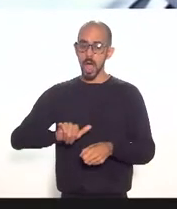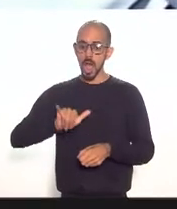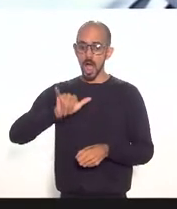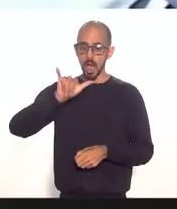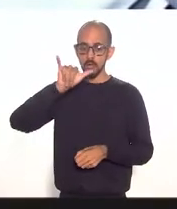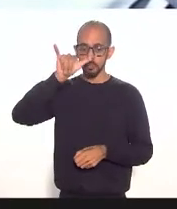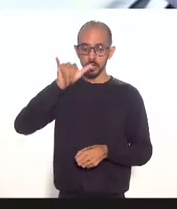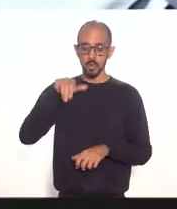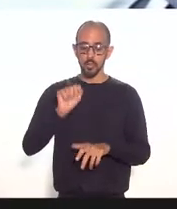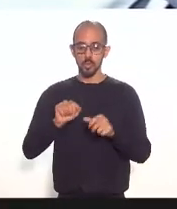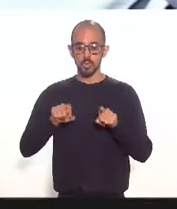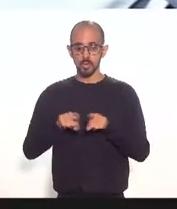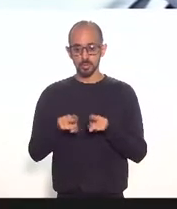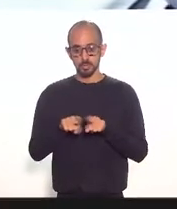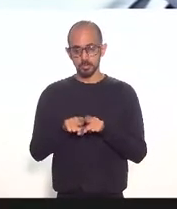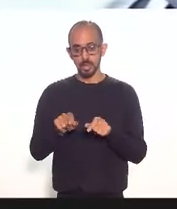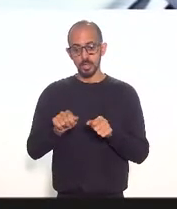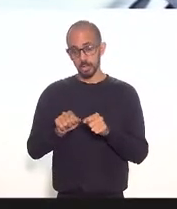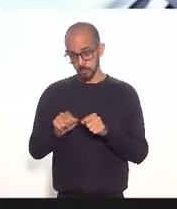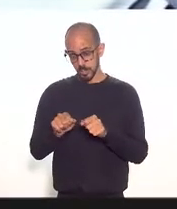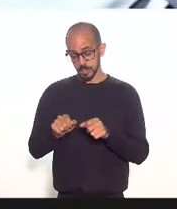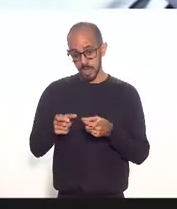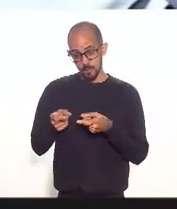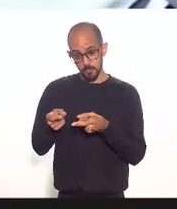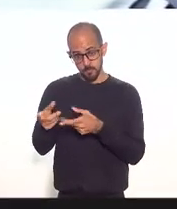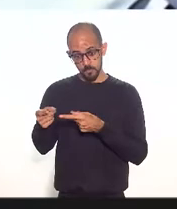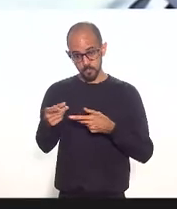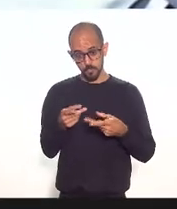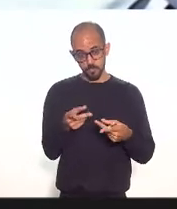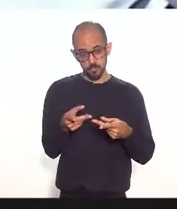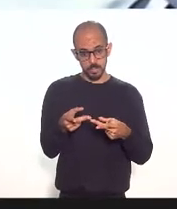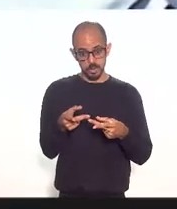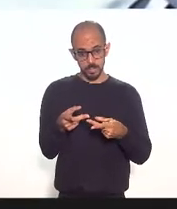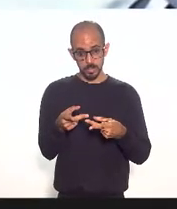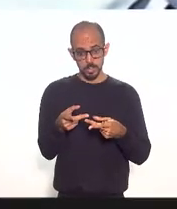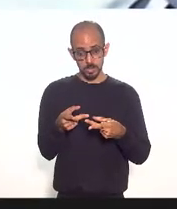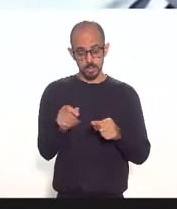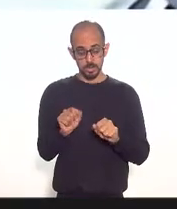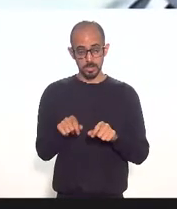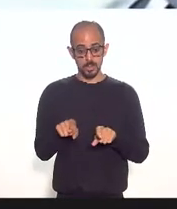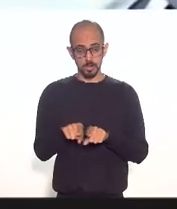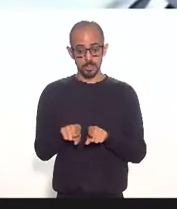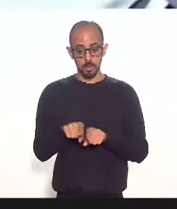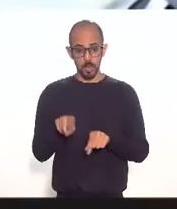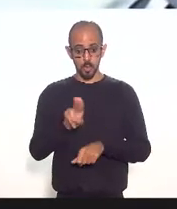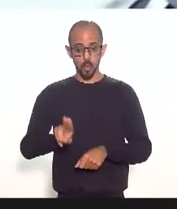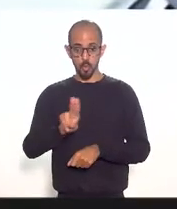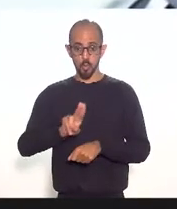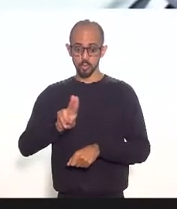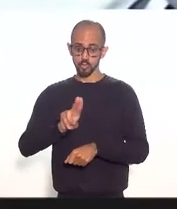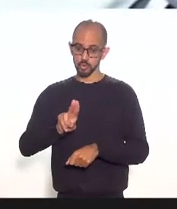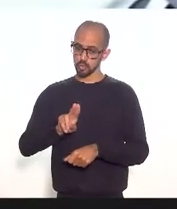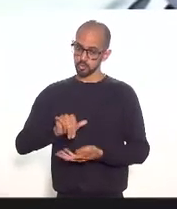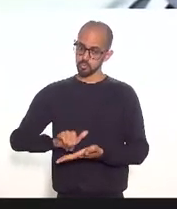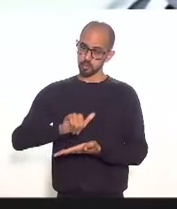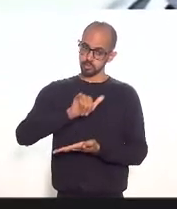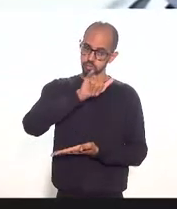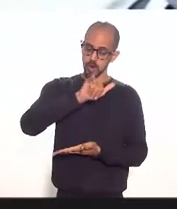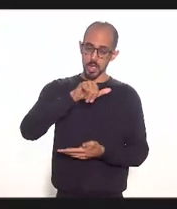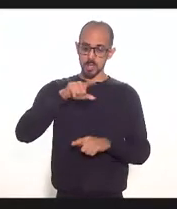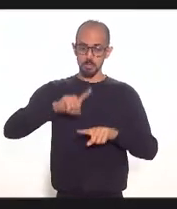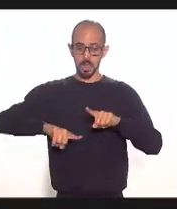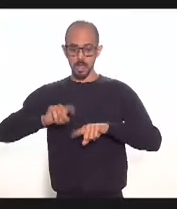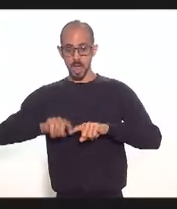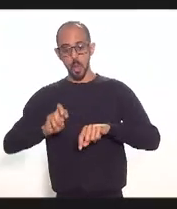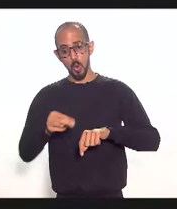promovidas por distribuidoras de combustível com destino ao consumo de empresas de transporte aéreo, de carga ou de pessoas.